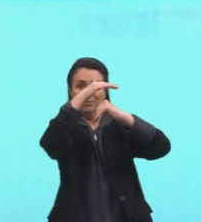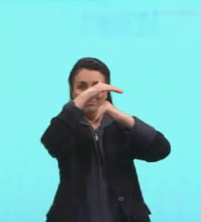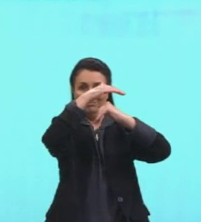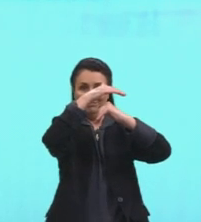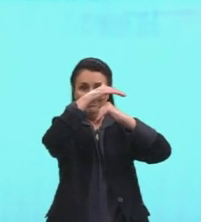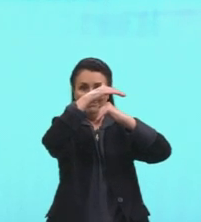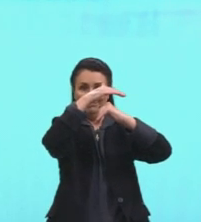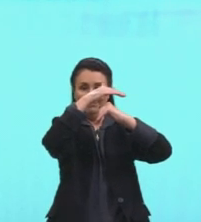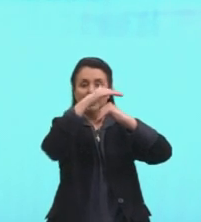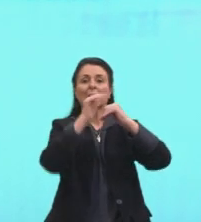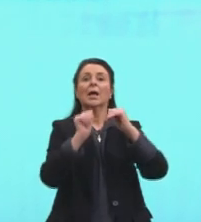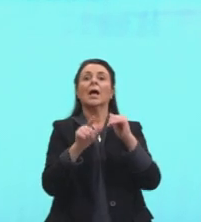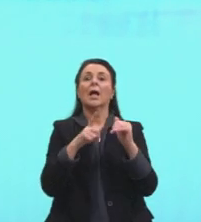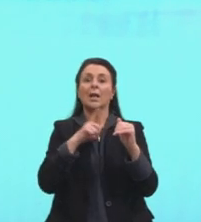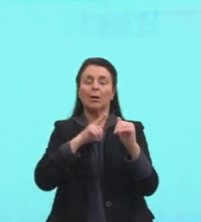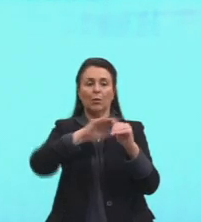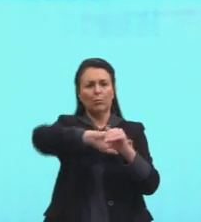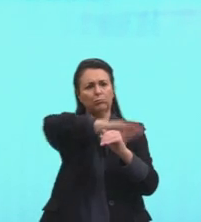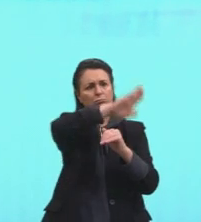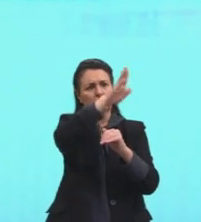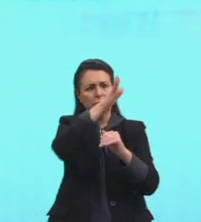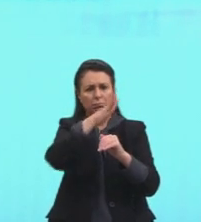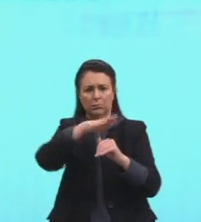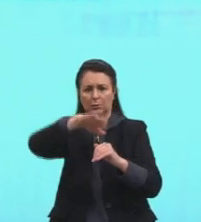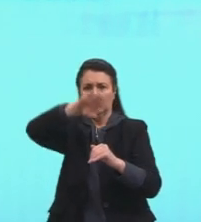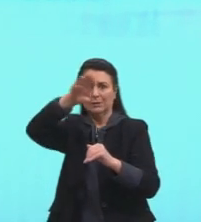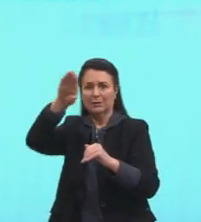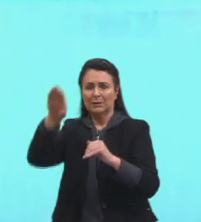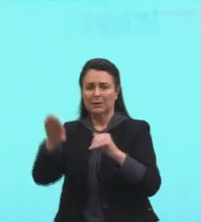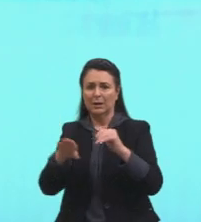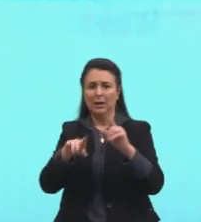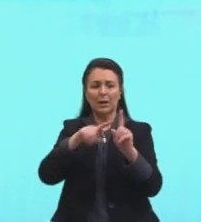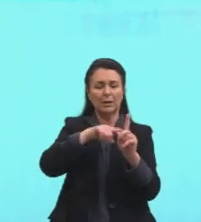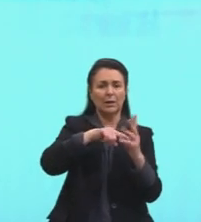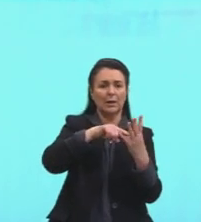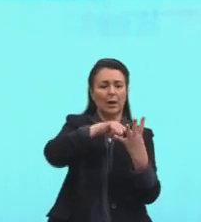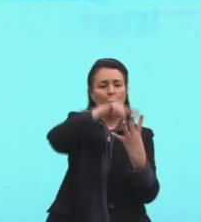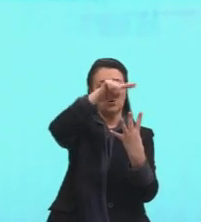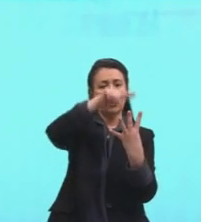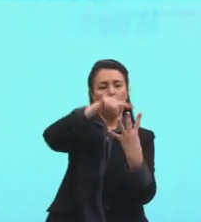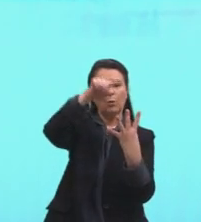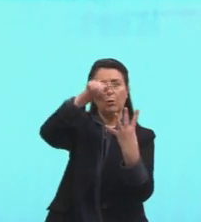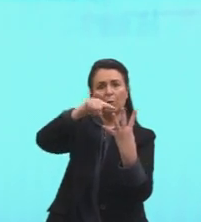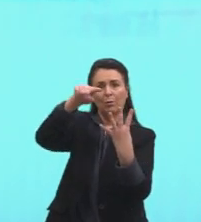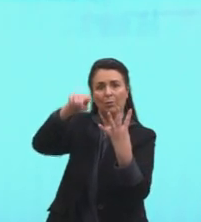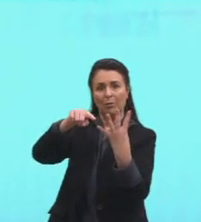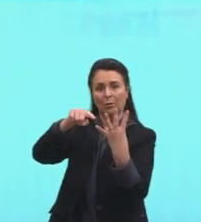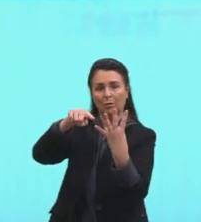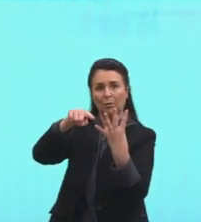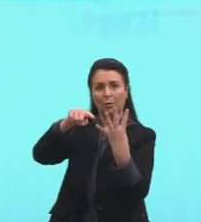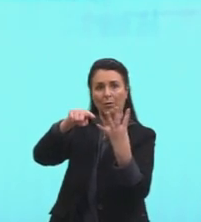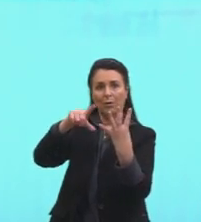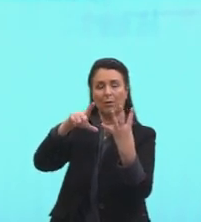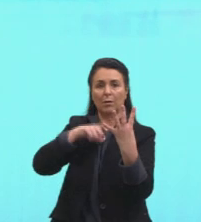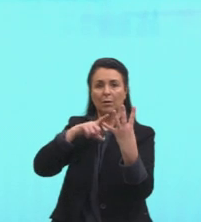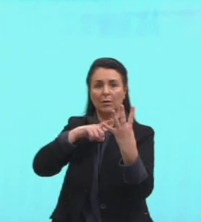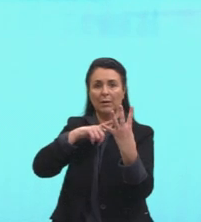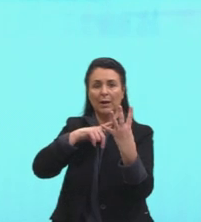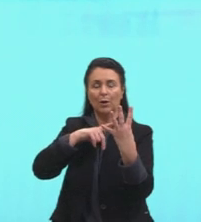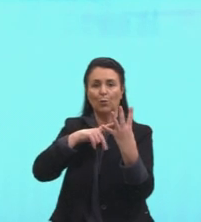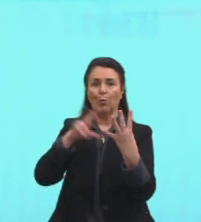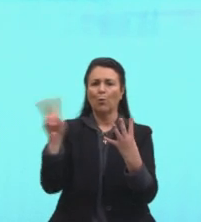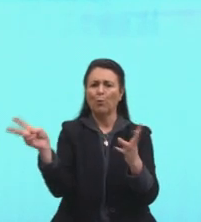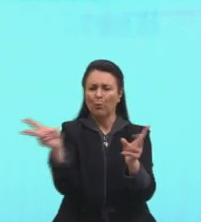serra, pode ser uma montanha, né, alguma coisa mais elevada, só a barla-vento, né,